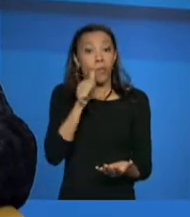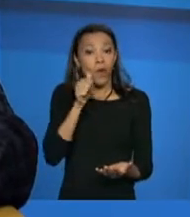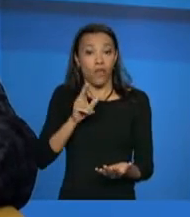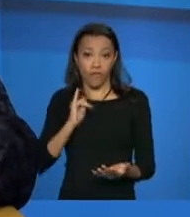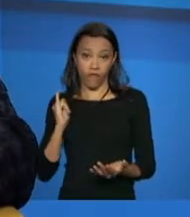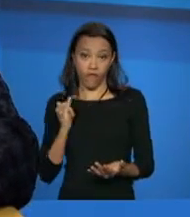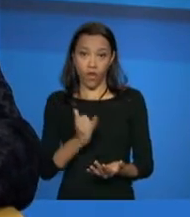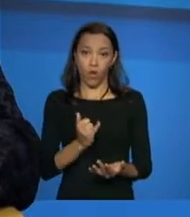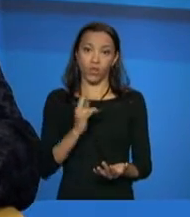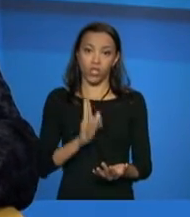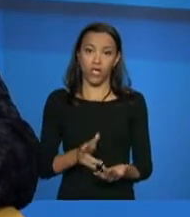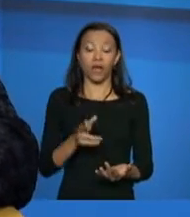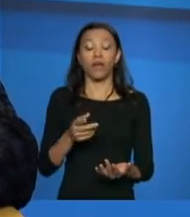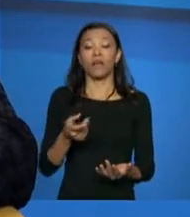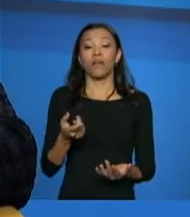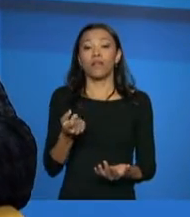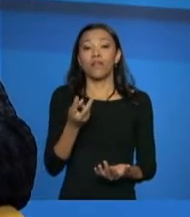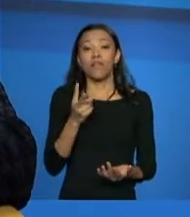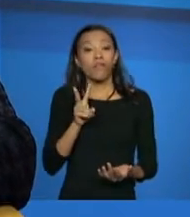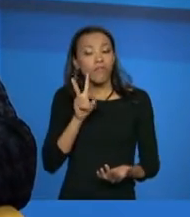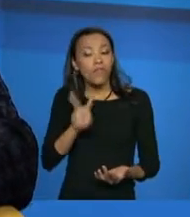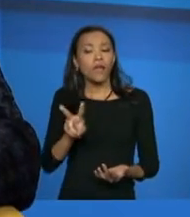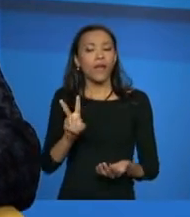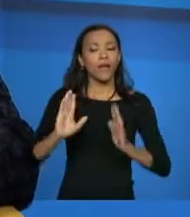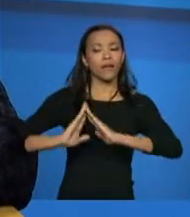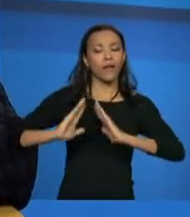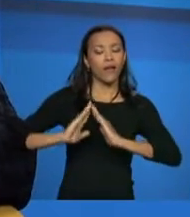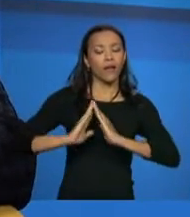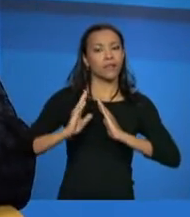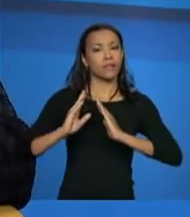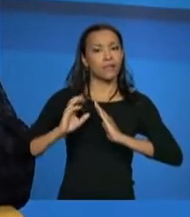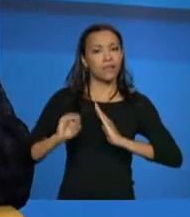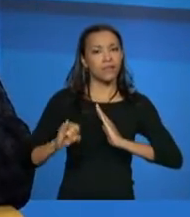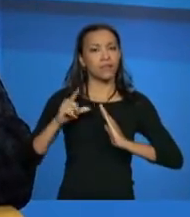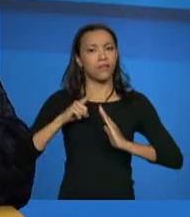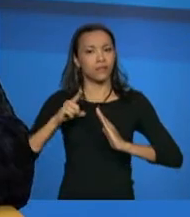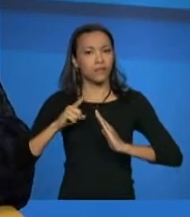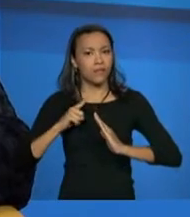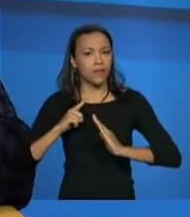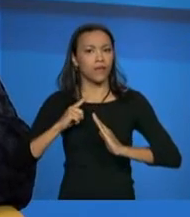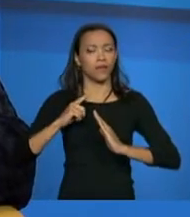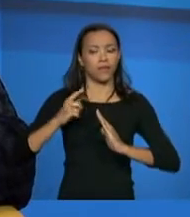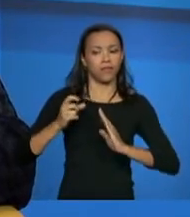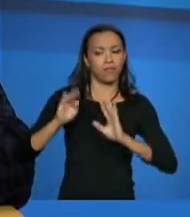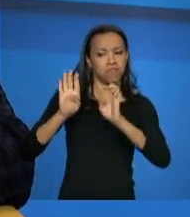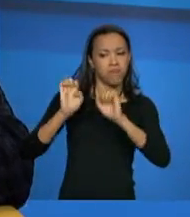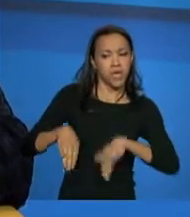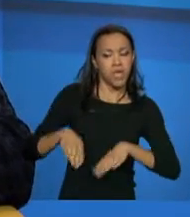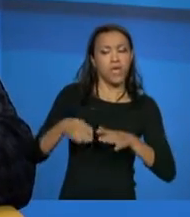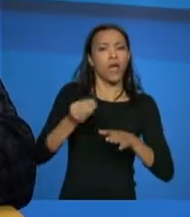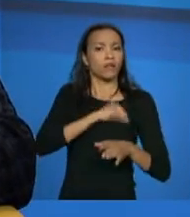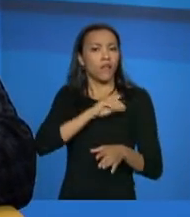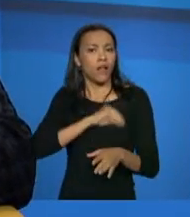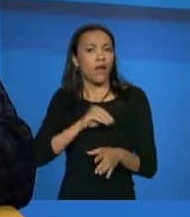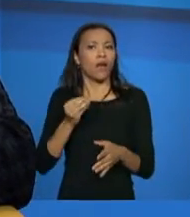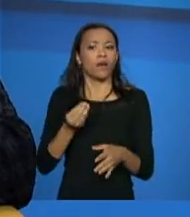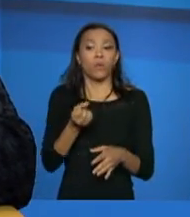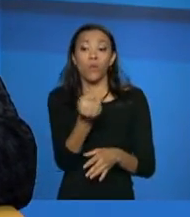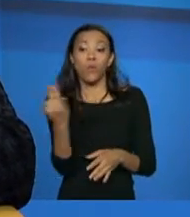Joana citou, a questão de cisternas, que vai olhar a questão da moradia, se tem ou não cisterna, o perfil de renda e a quantidade de